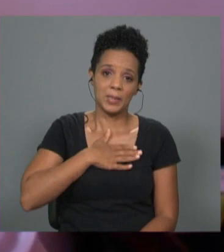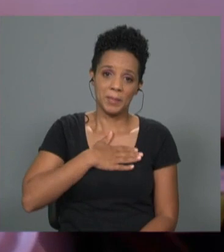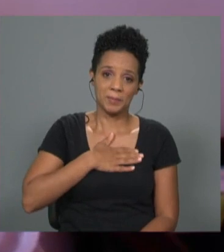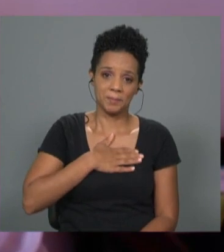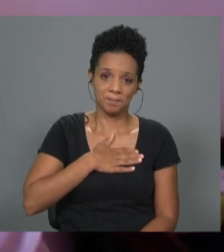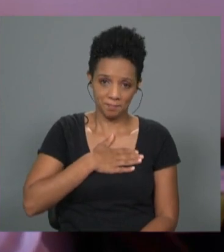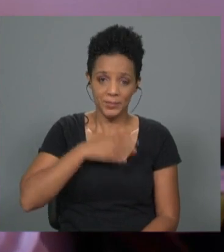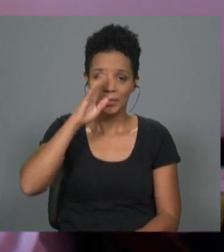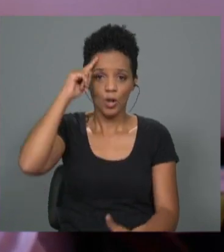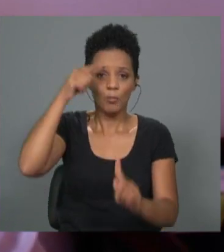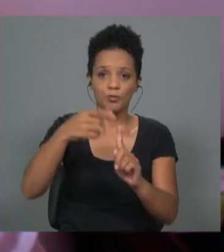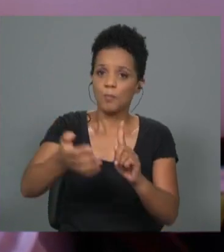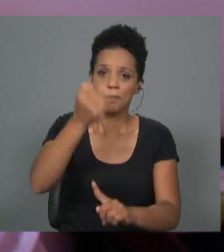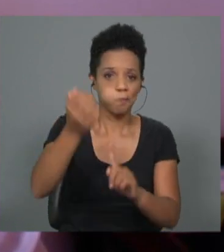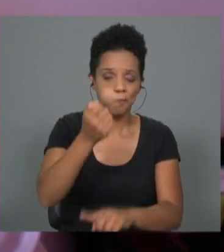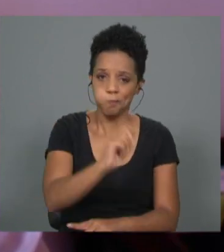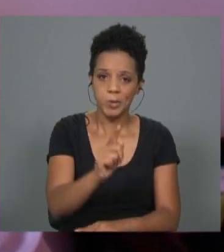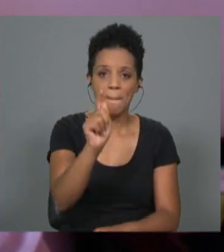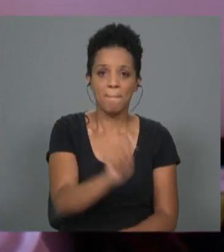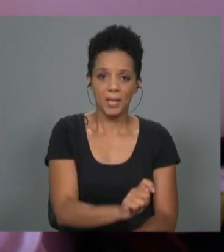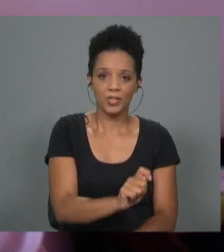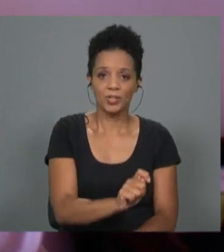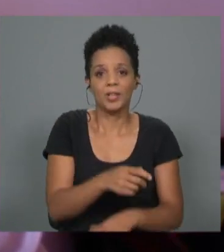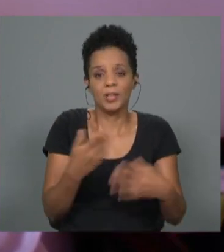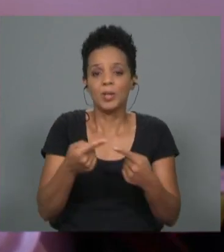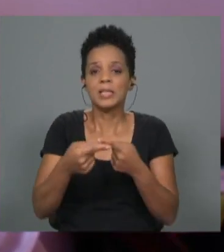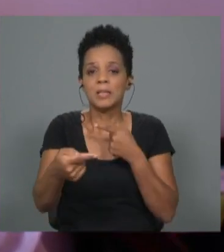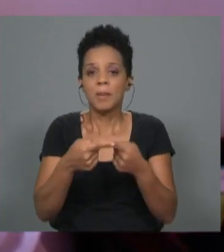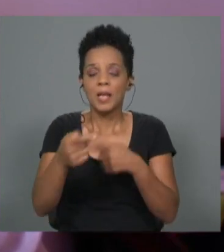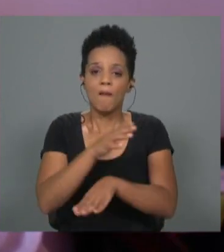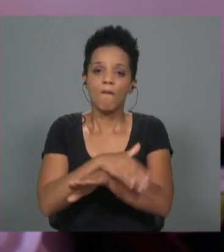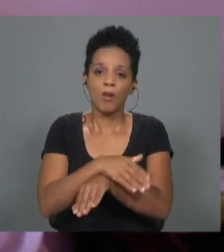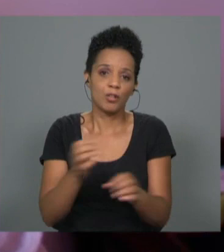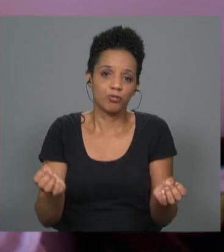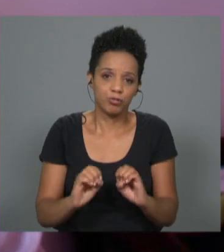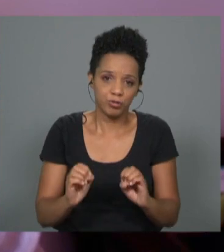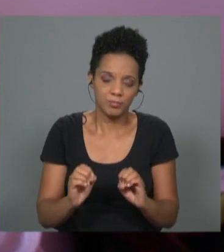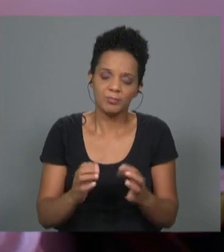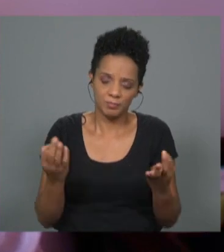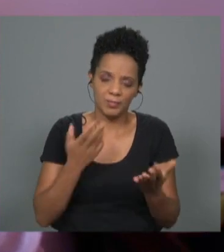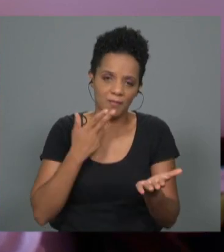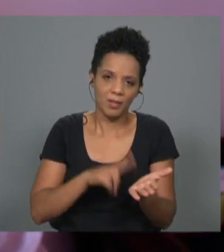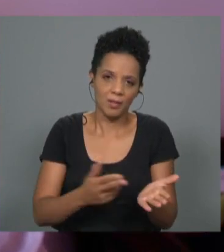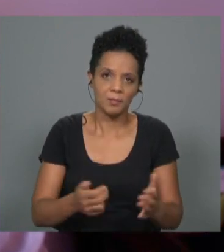objetivos não estão a ser alcançados nesse mês, se calhar há semanas que não tenho folga, sem dúvida alguma.